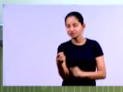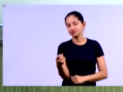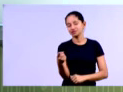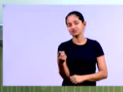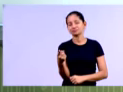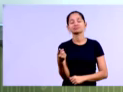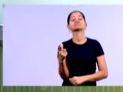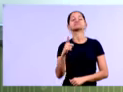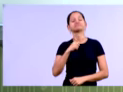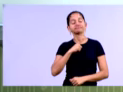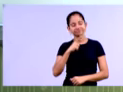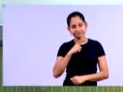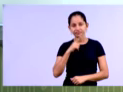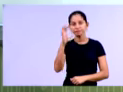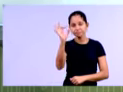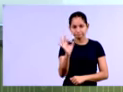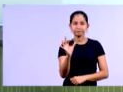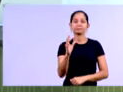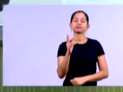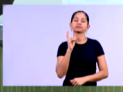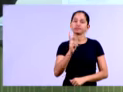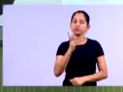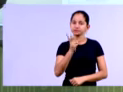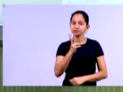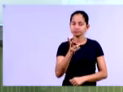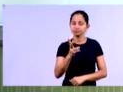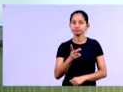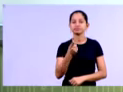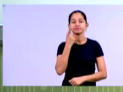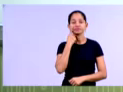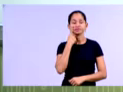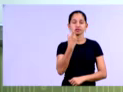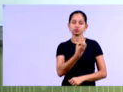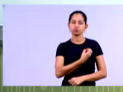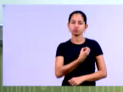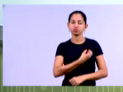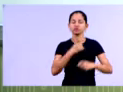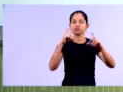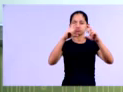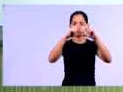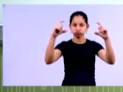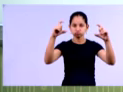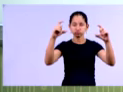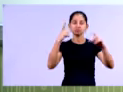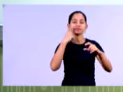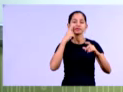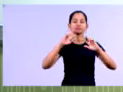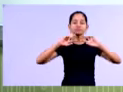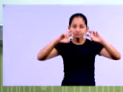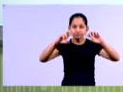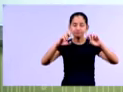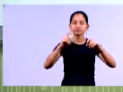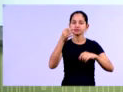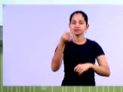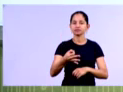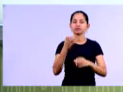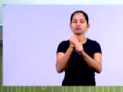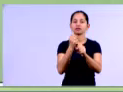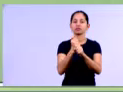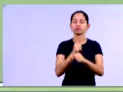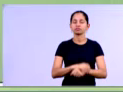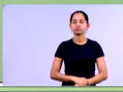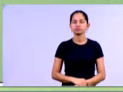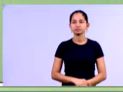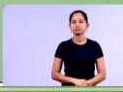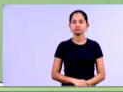grandeza percentual. Então, vamos ver aí a exemplificação numérica para a gente aprender a calcular a análise vertical. Vamos lá.